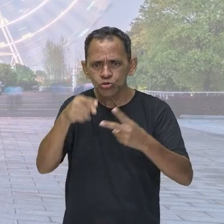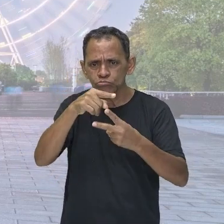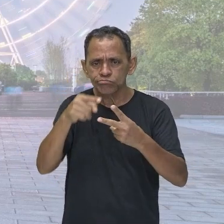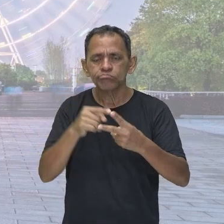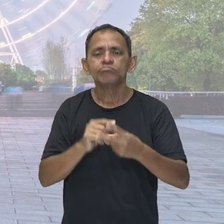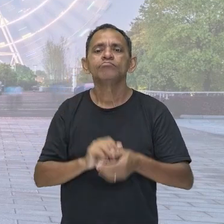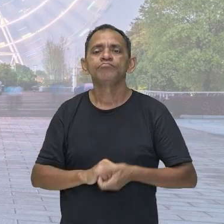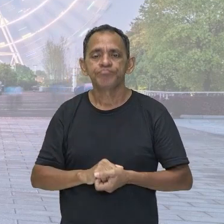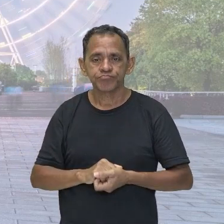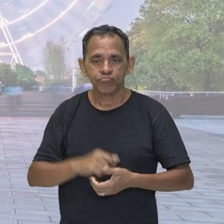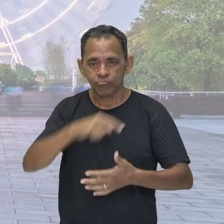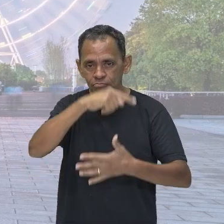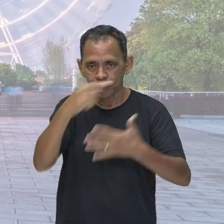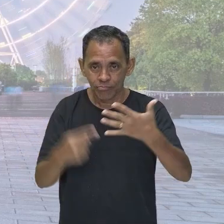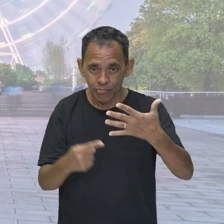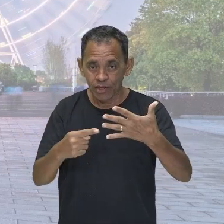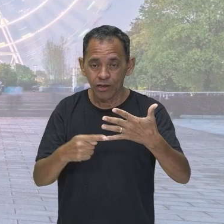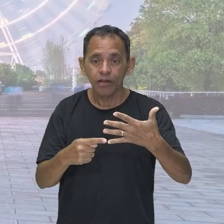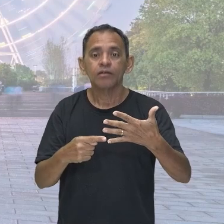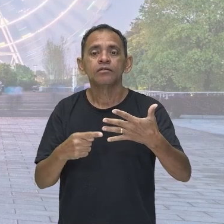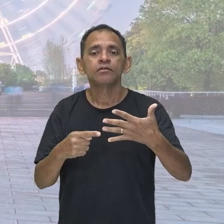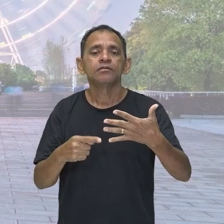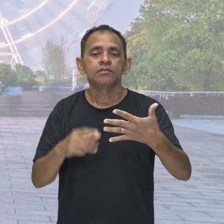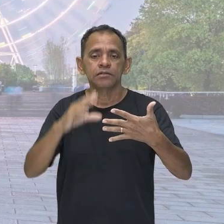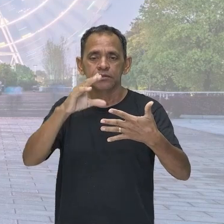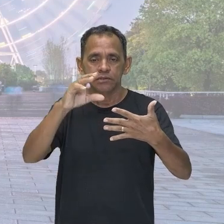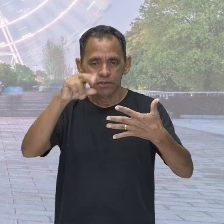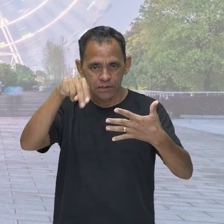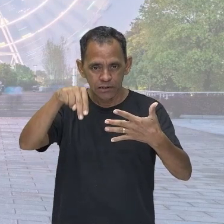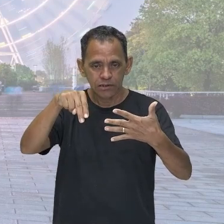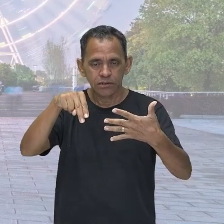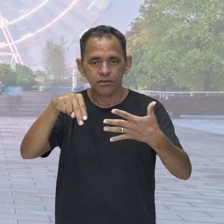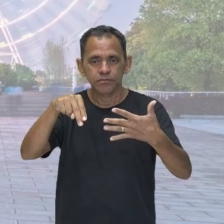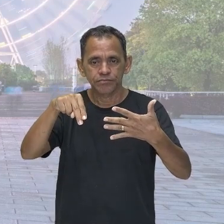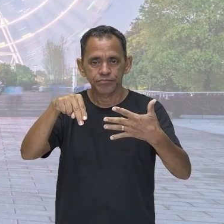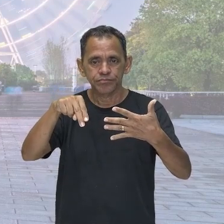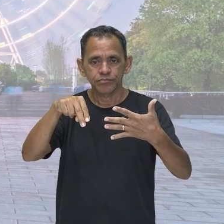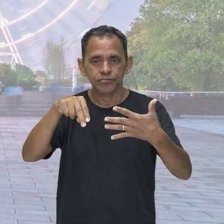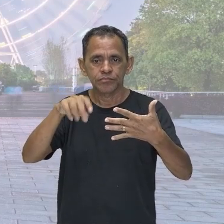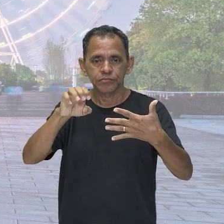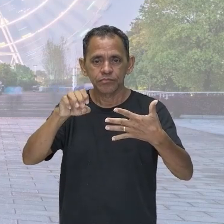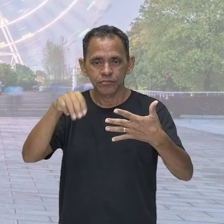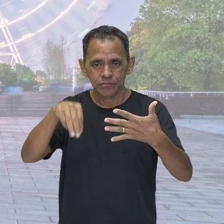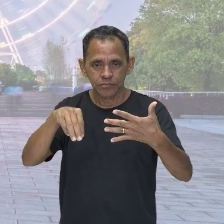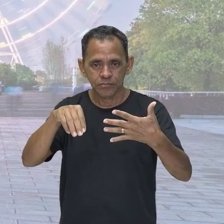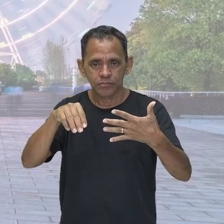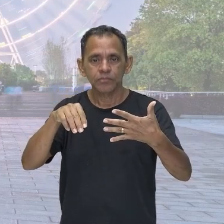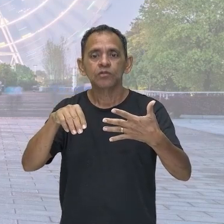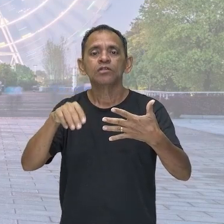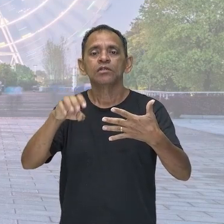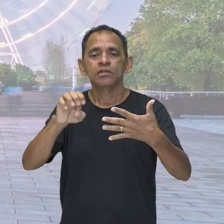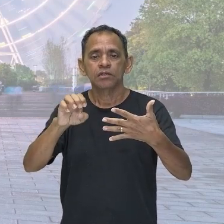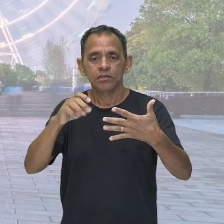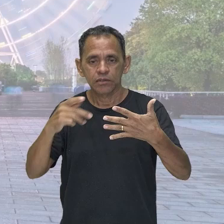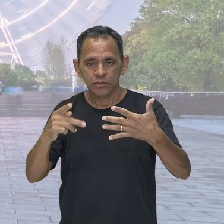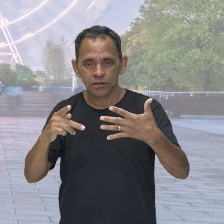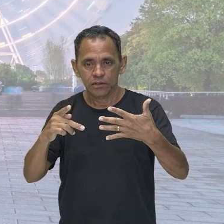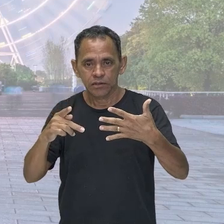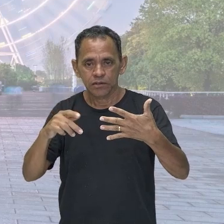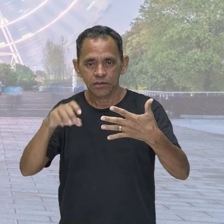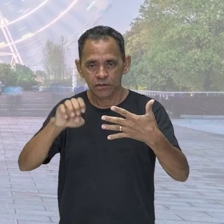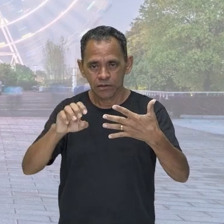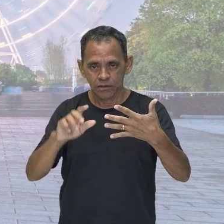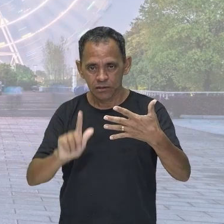cinética, energia potencial gravitacional e energia potencial elástica. Tenho certeza que isso vai ser levado pra tua memória de longo prazo. Agora,